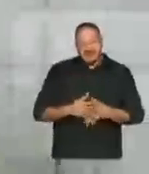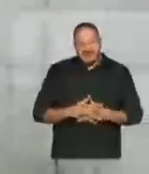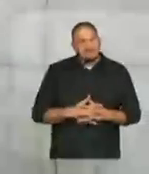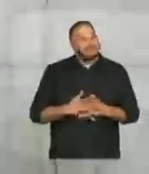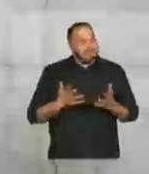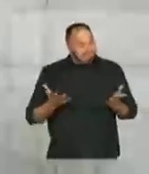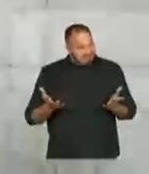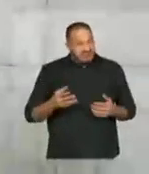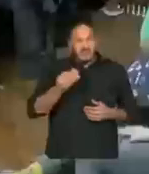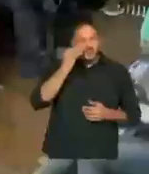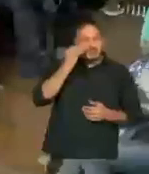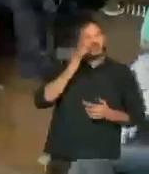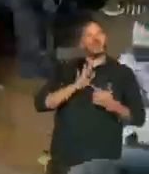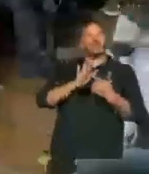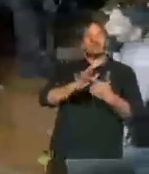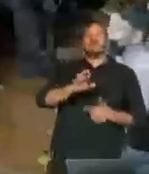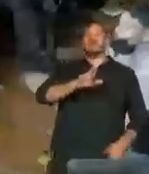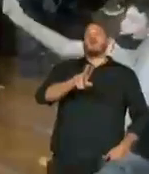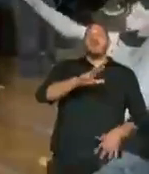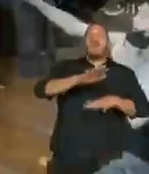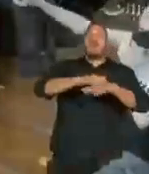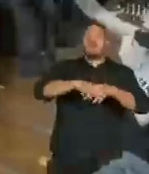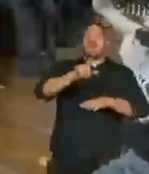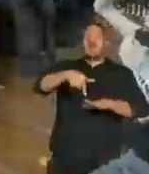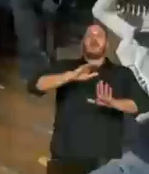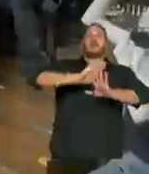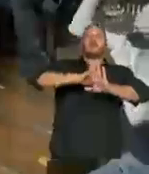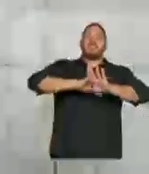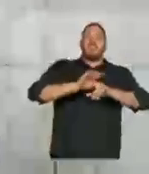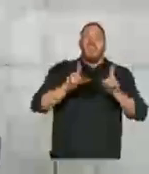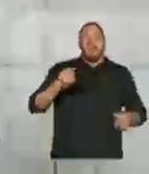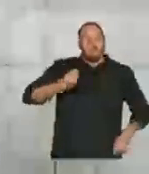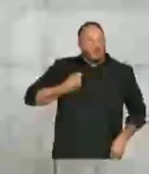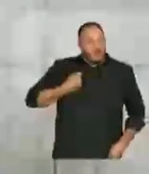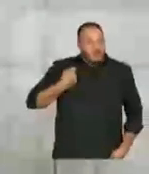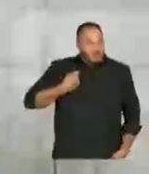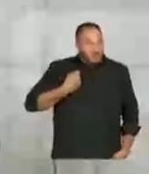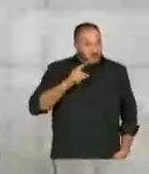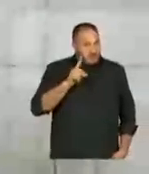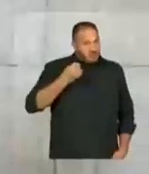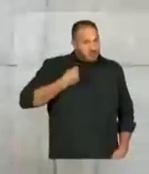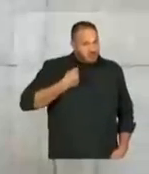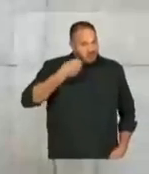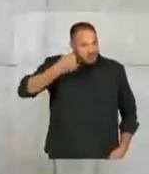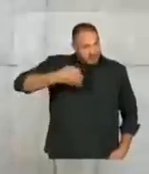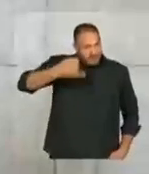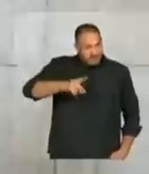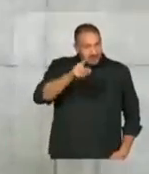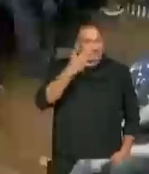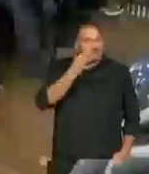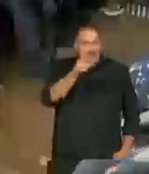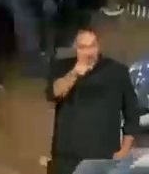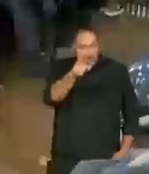eu vou procurar demonstrar que não é matemática, é ideologia, com números, com números, com números. Preste atenção